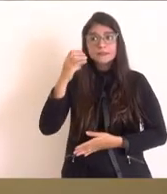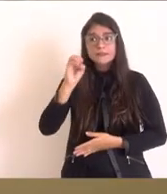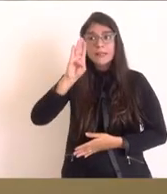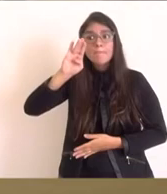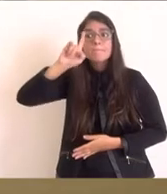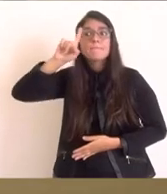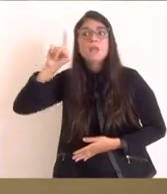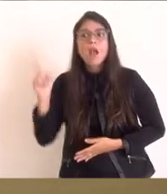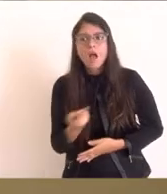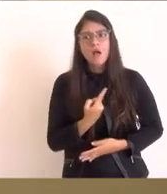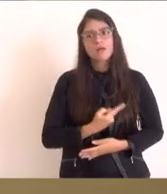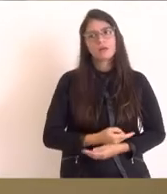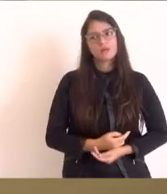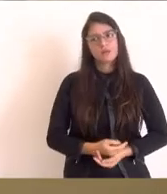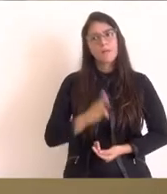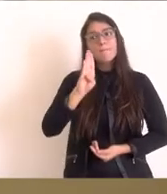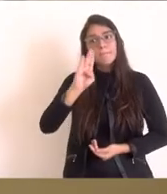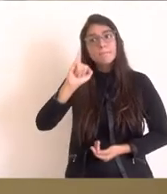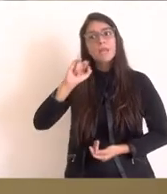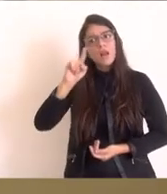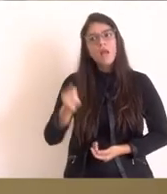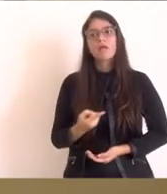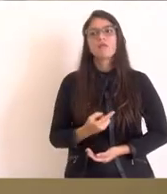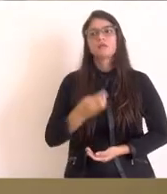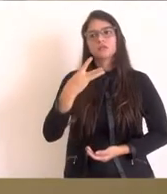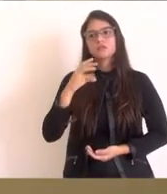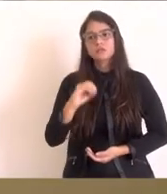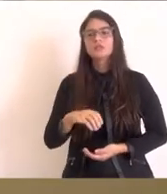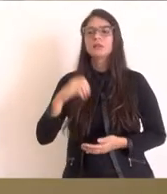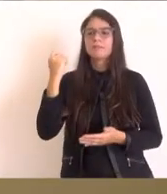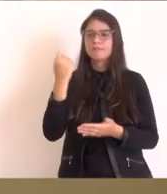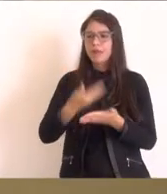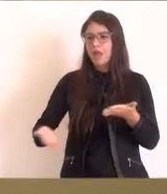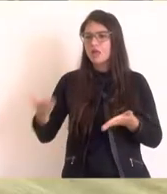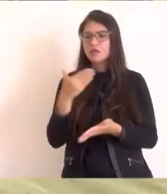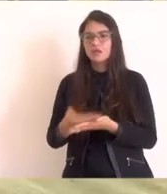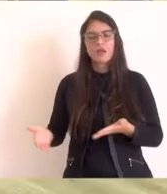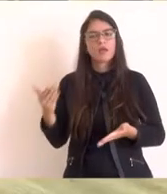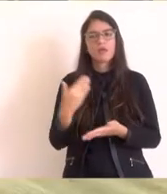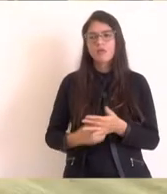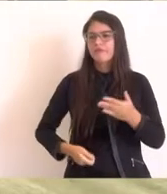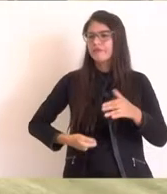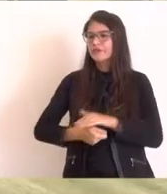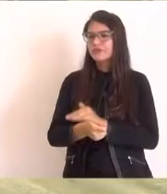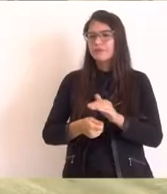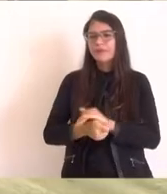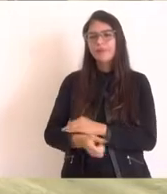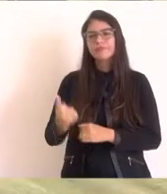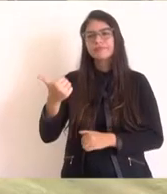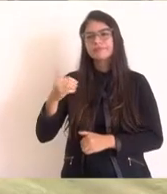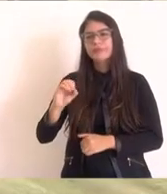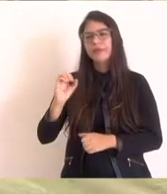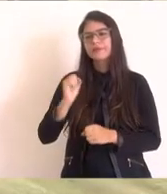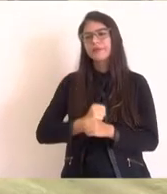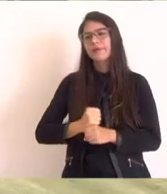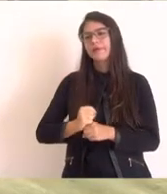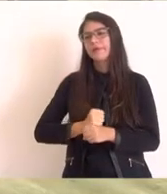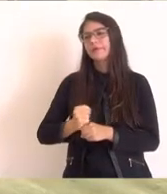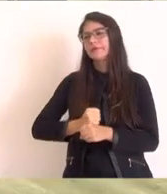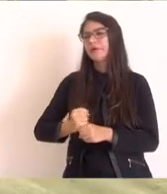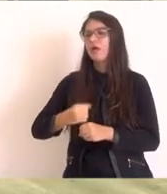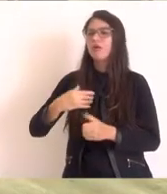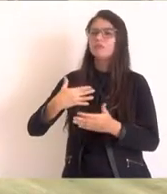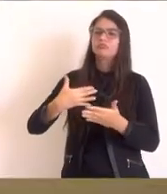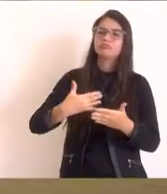de abatimentos indevidos nos últimos 10 anos. O Estado do Rio de Janeiro, mais de 9